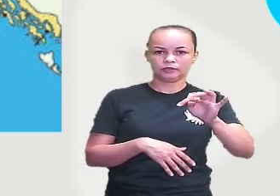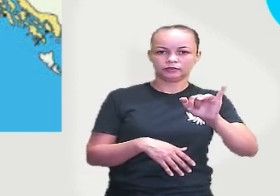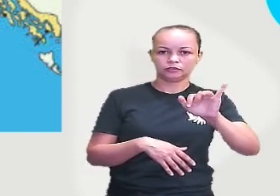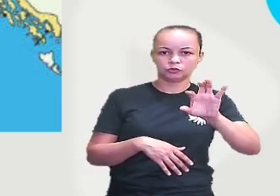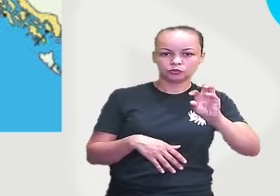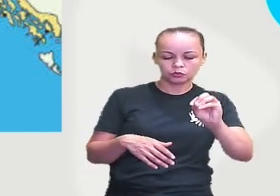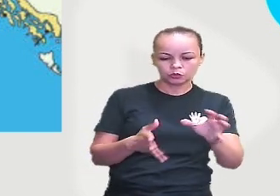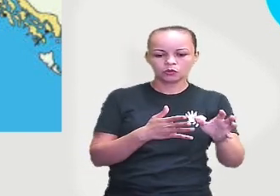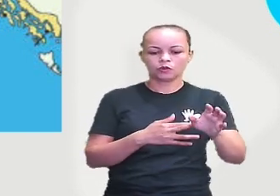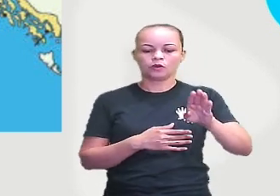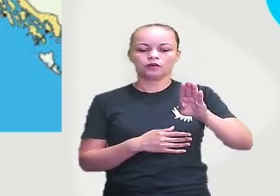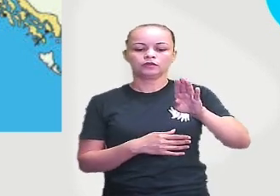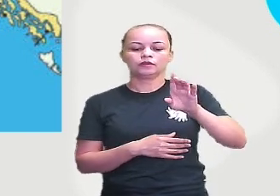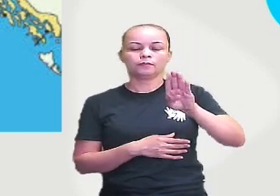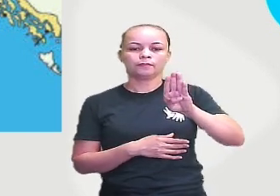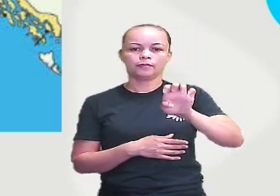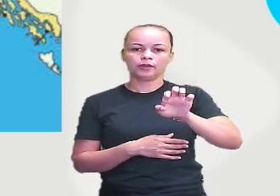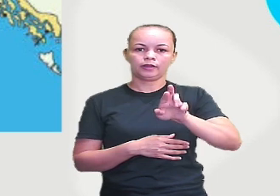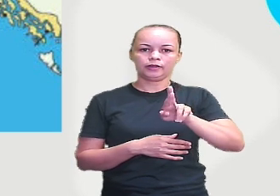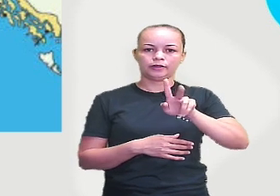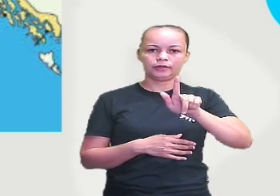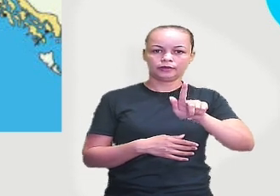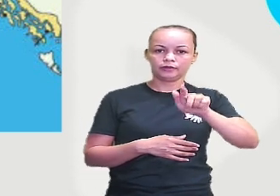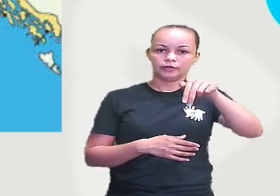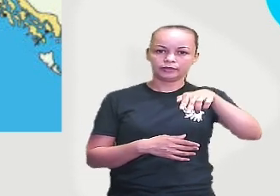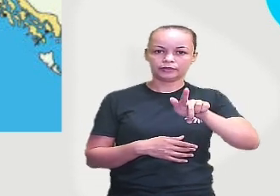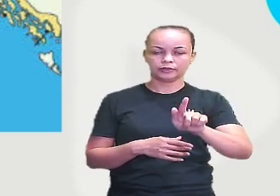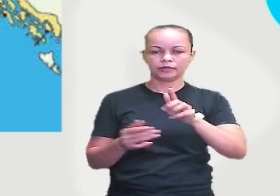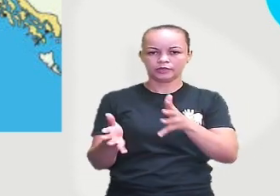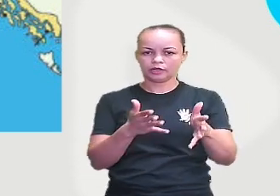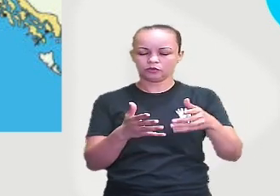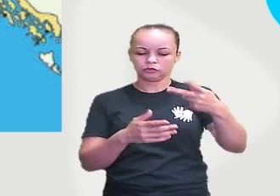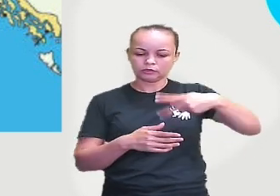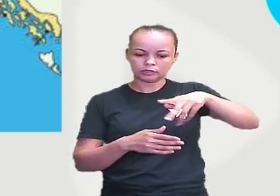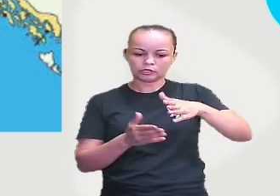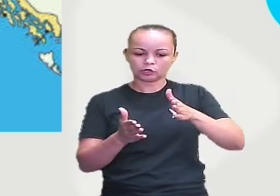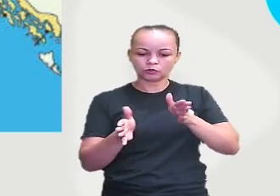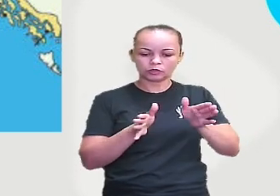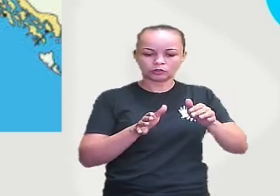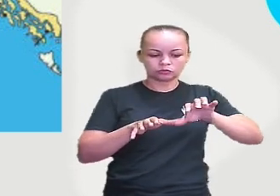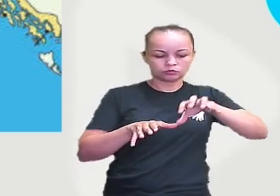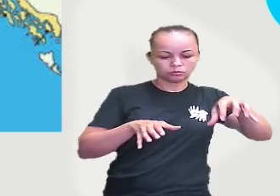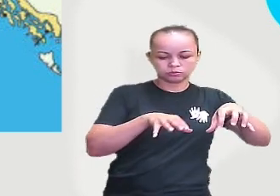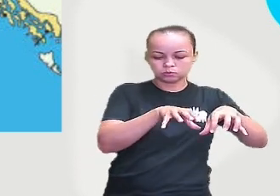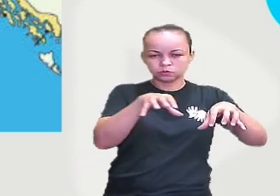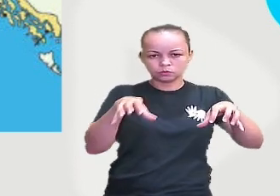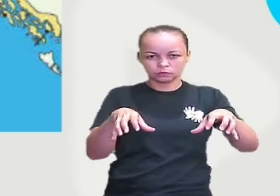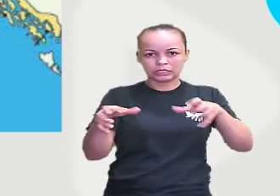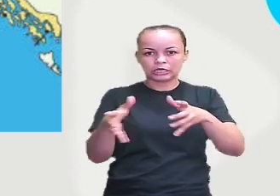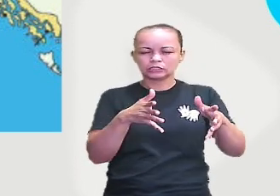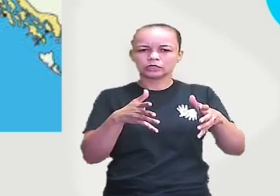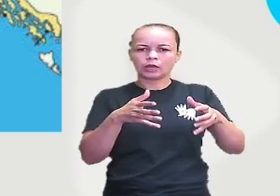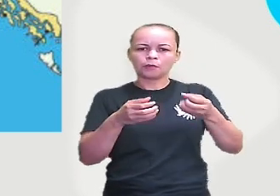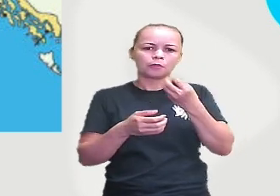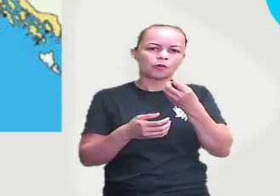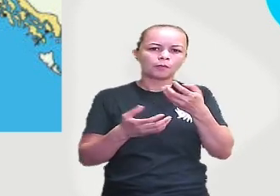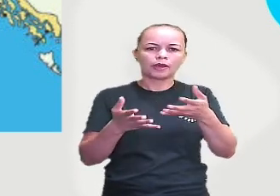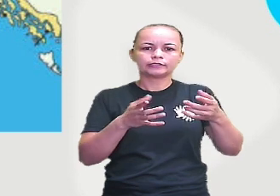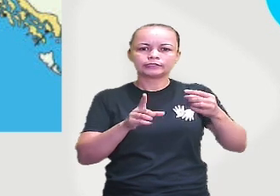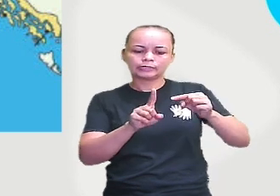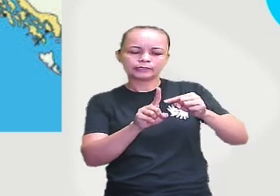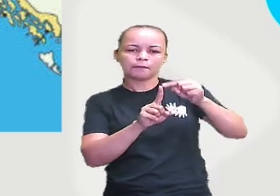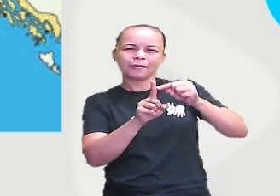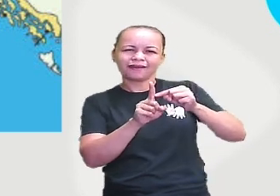nos Estados Unidos. Então, nesse período glacial, onde o planeta Terra, ele teve baixas temperaturas, boa parte do planeta,